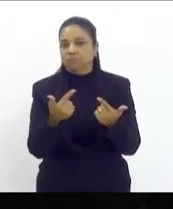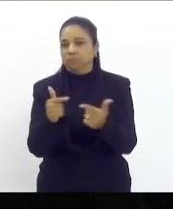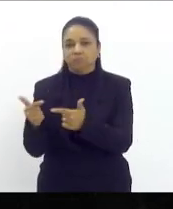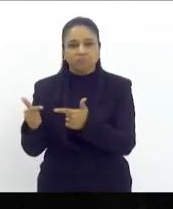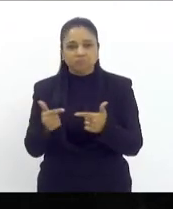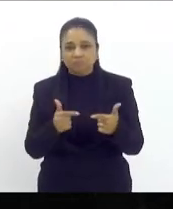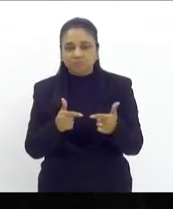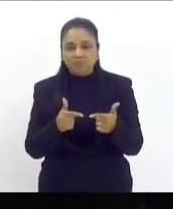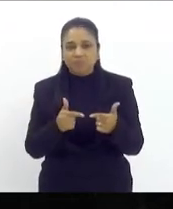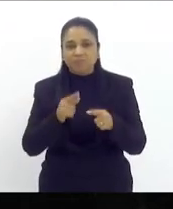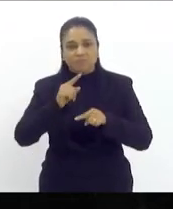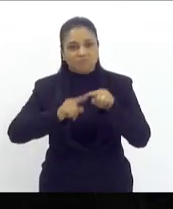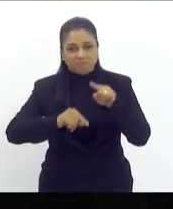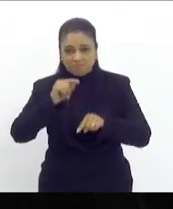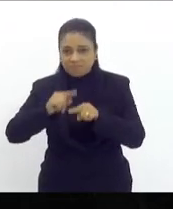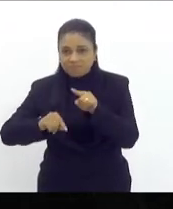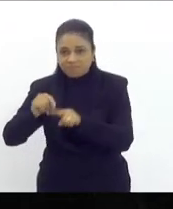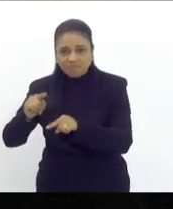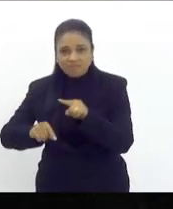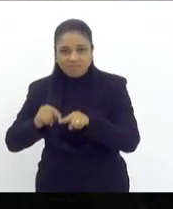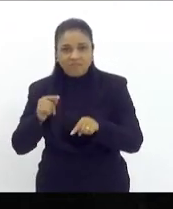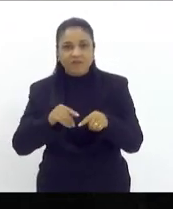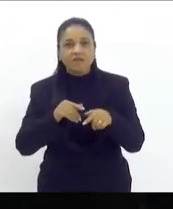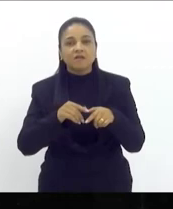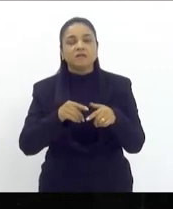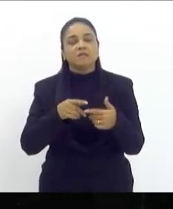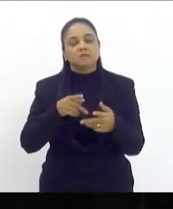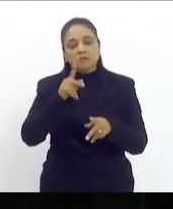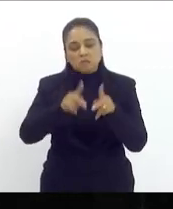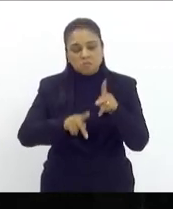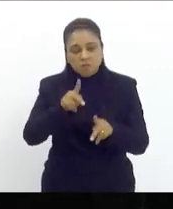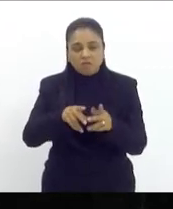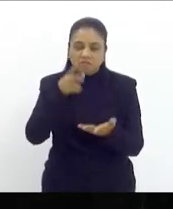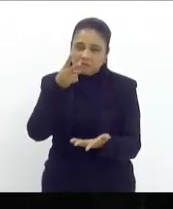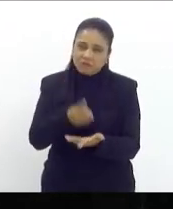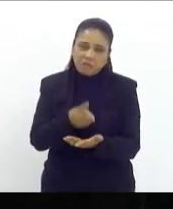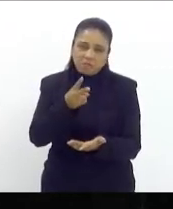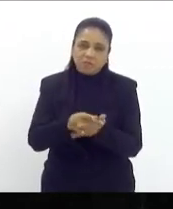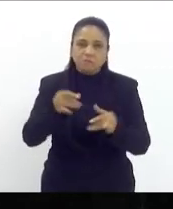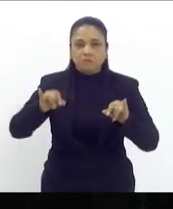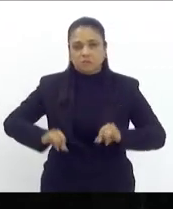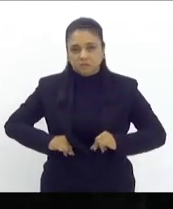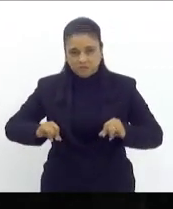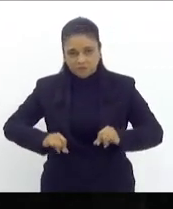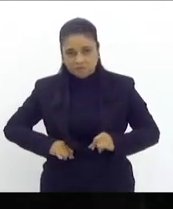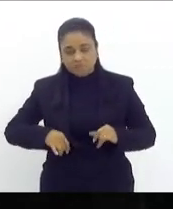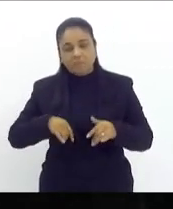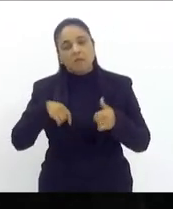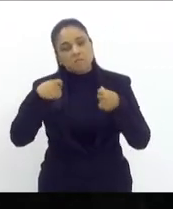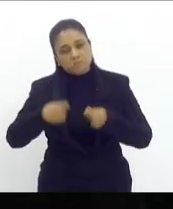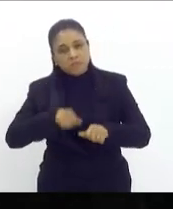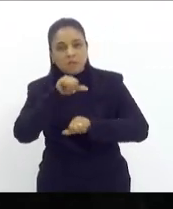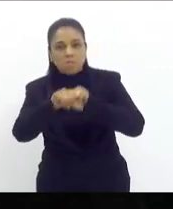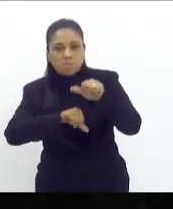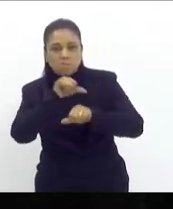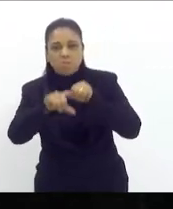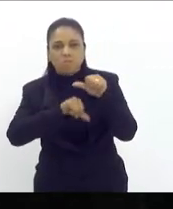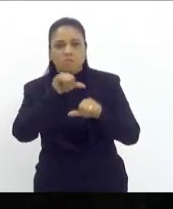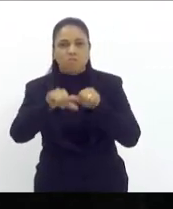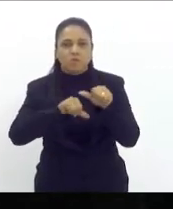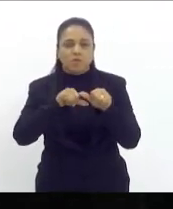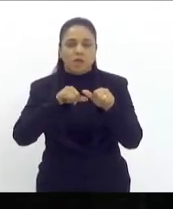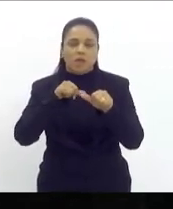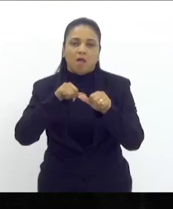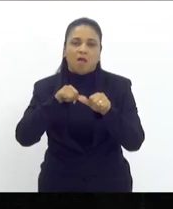se mantendo nas concessões permanentemente isso a gente precisa mudar não dá para fazer um